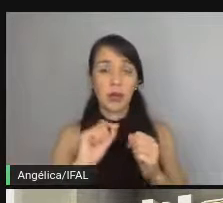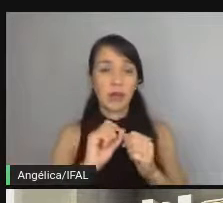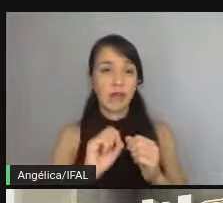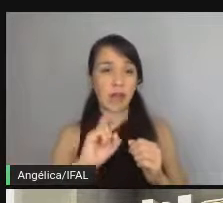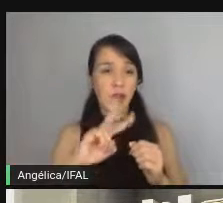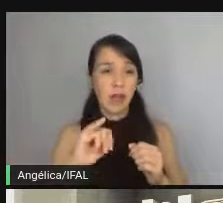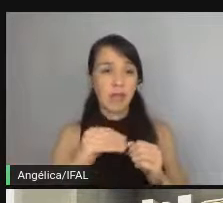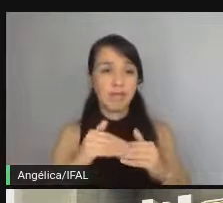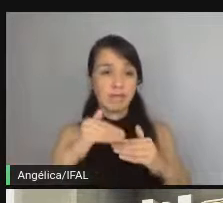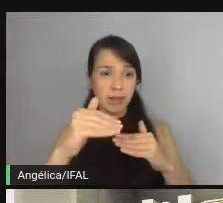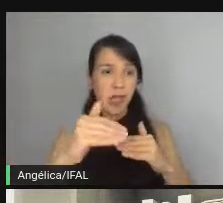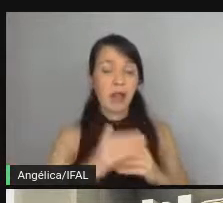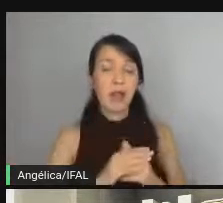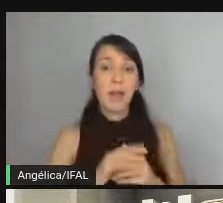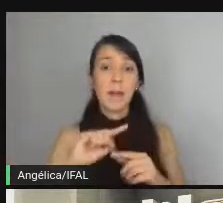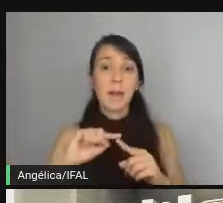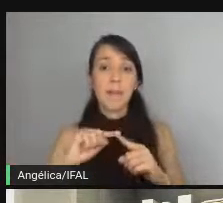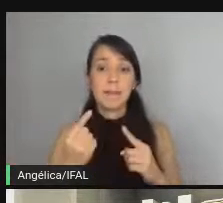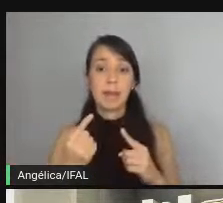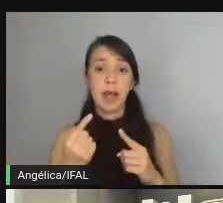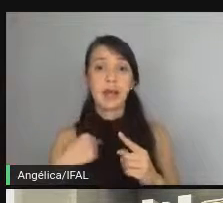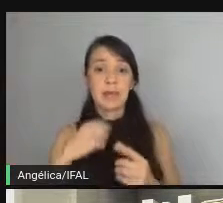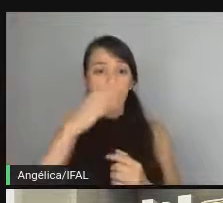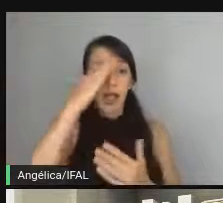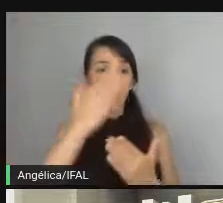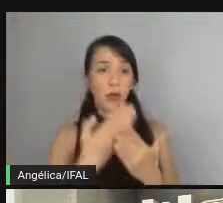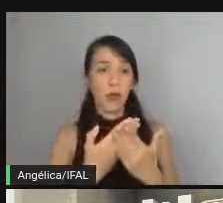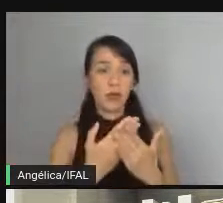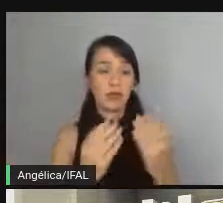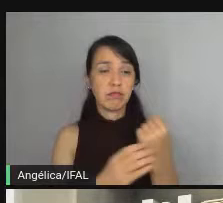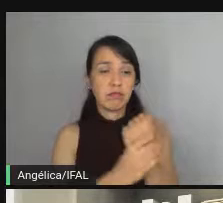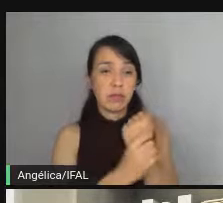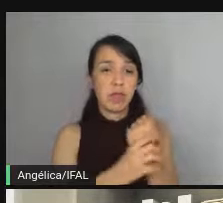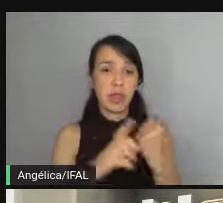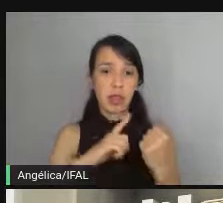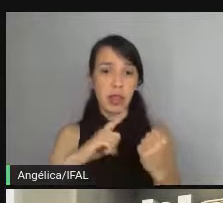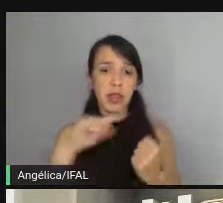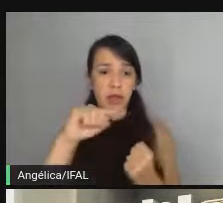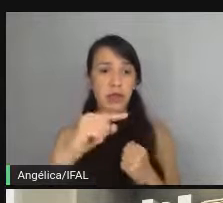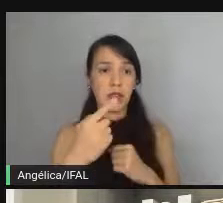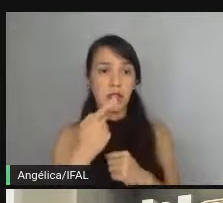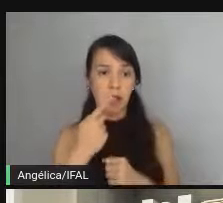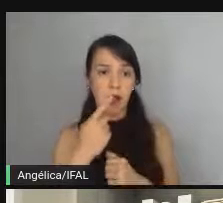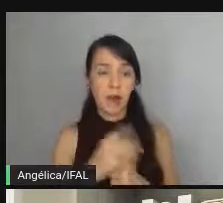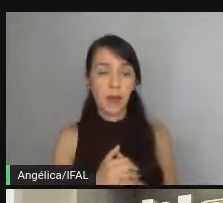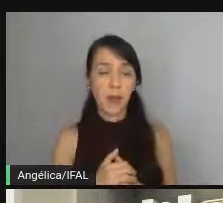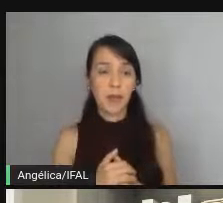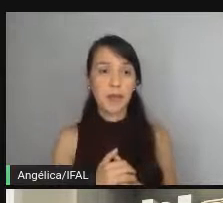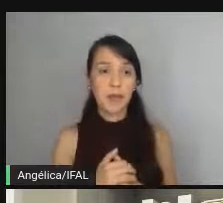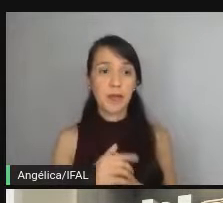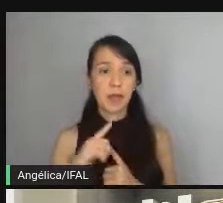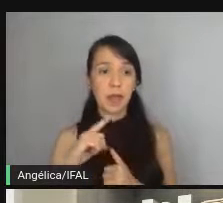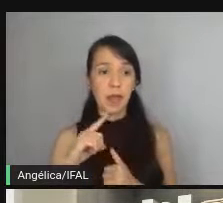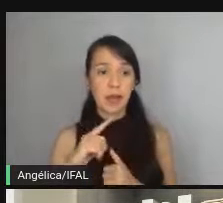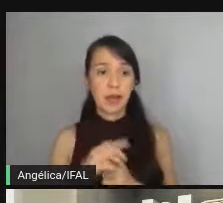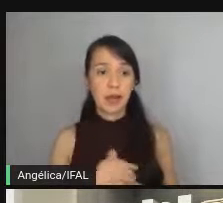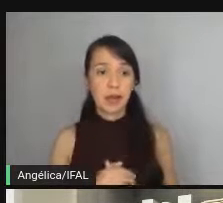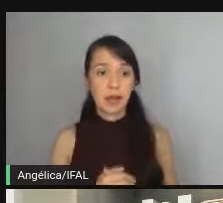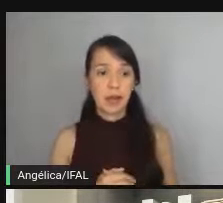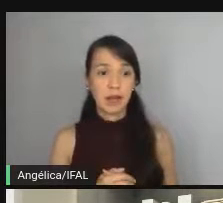para o médio prazo. Mas eu acho que a confiança tem essa confiança que você mencionou, ela tem um valor